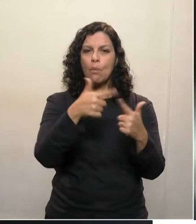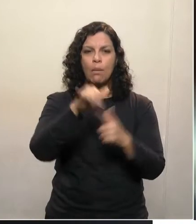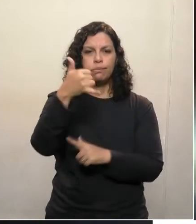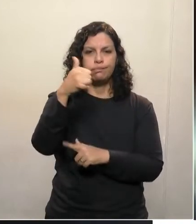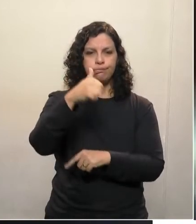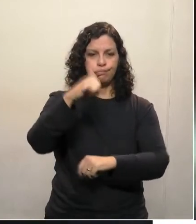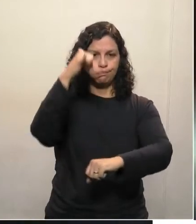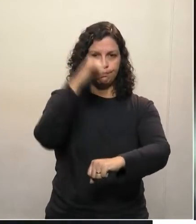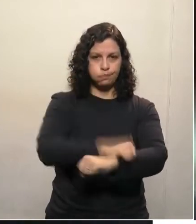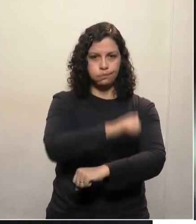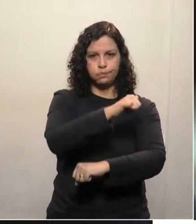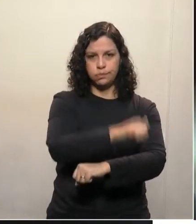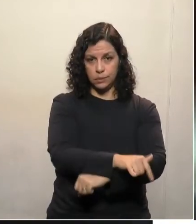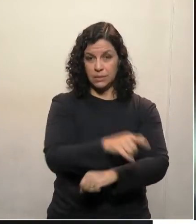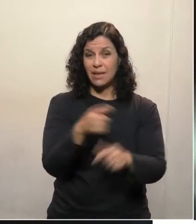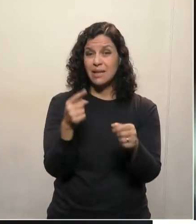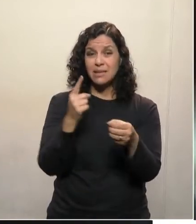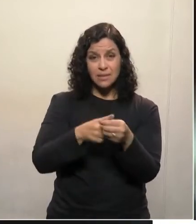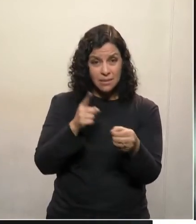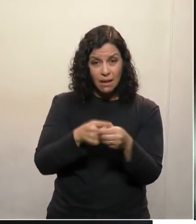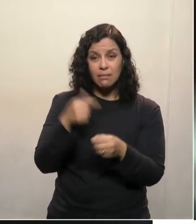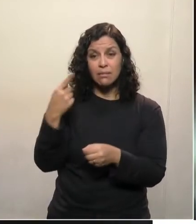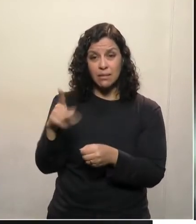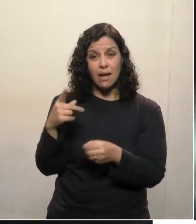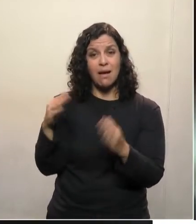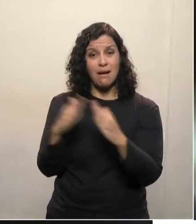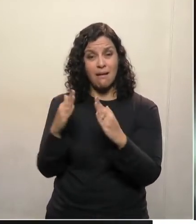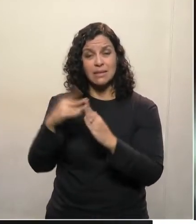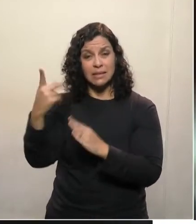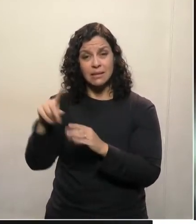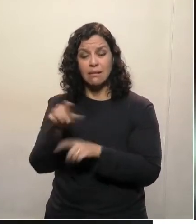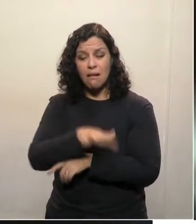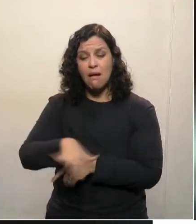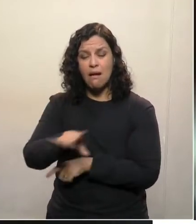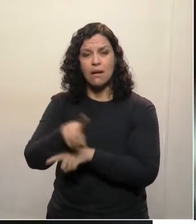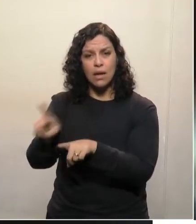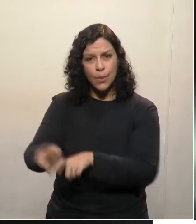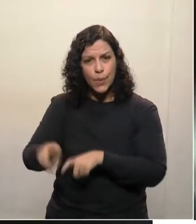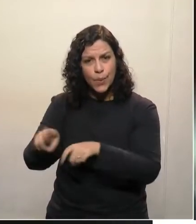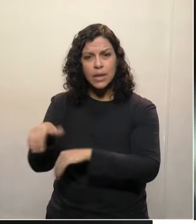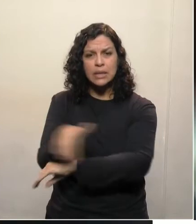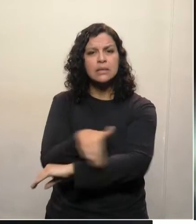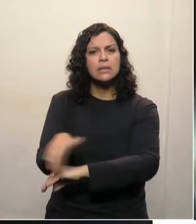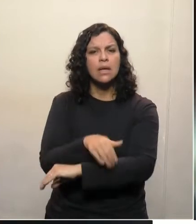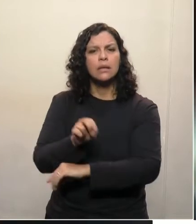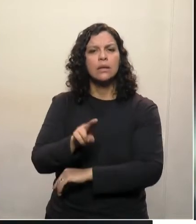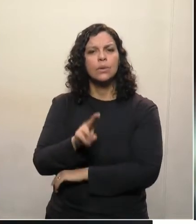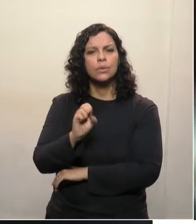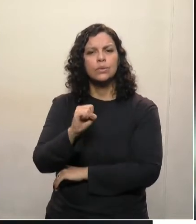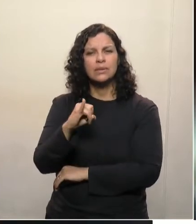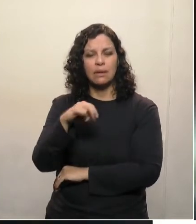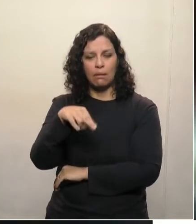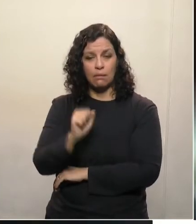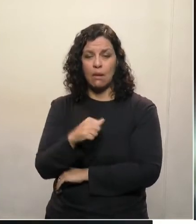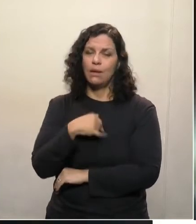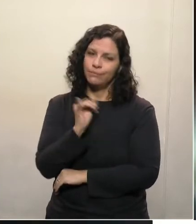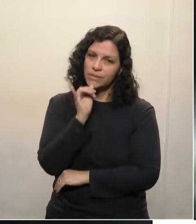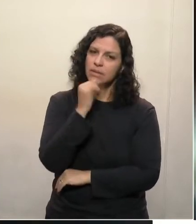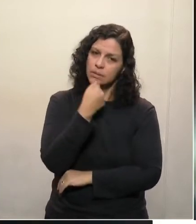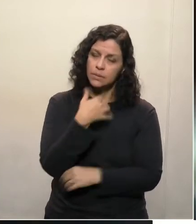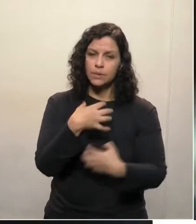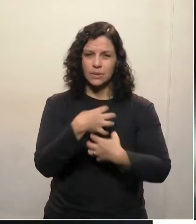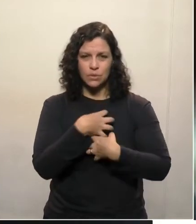queda, inclusive na propriedade do mesmo, na zona rural de Toledo, lá na estrada Tauzinha. Lamento muito, deixo aqui meus